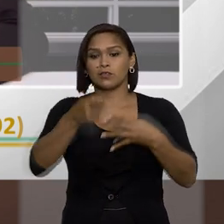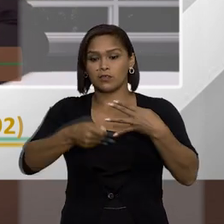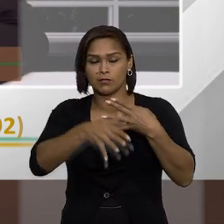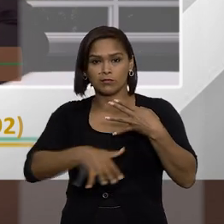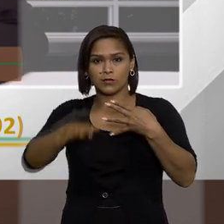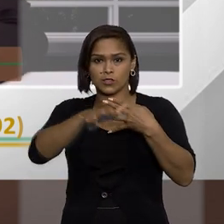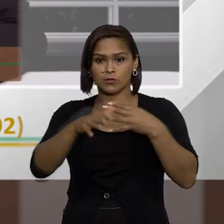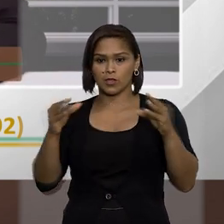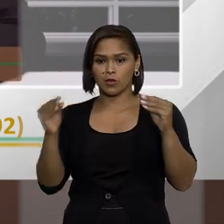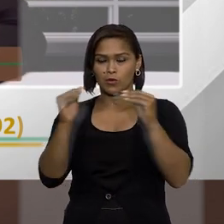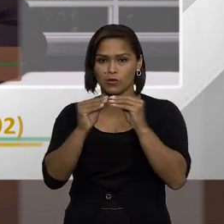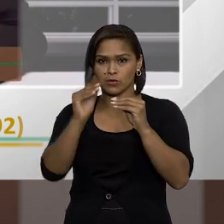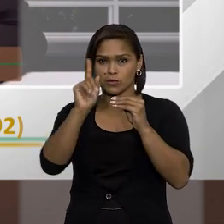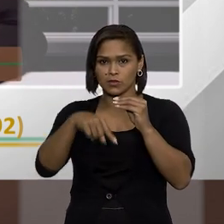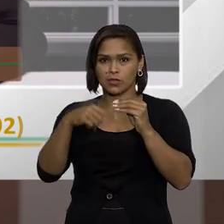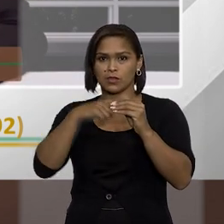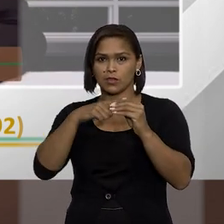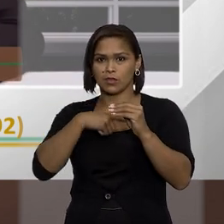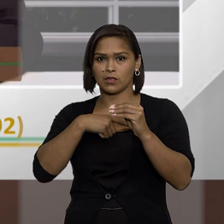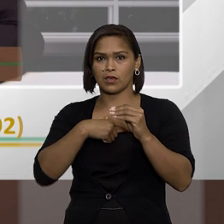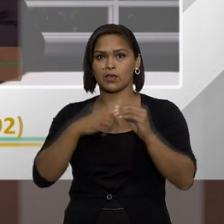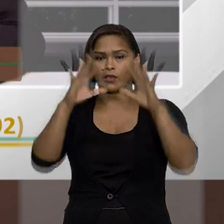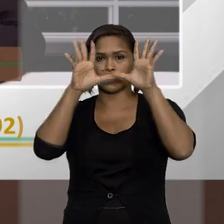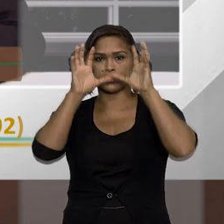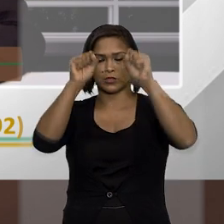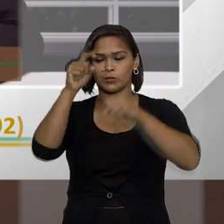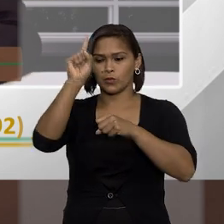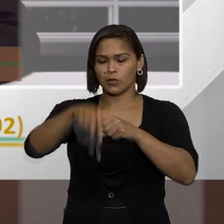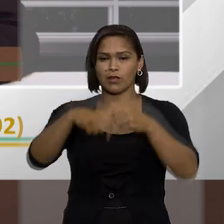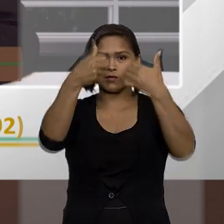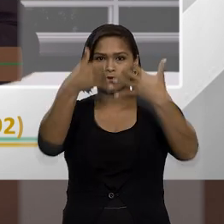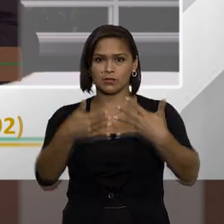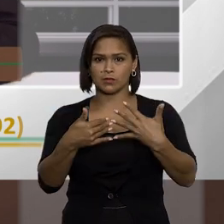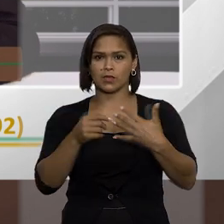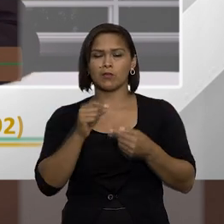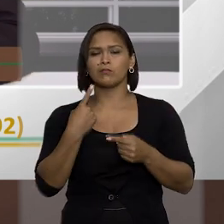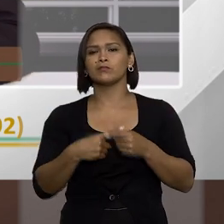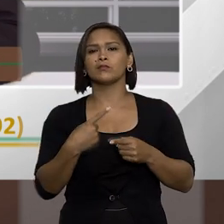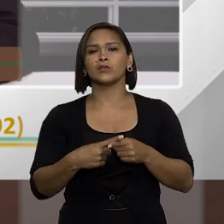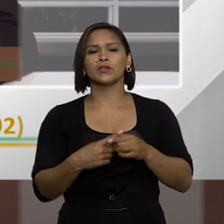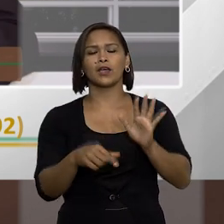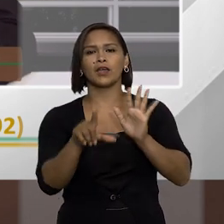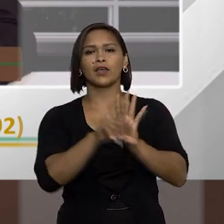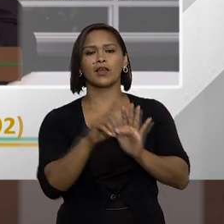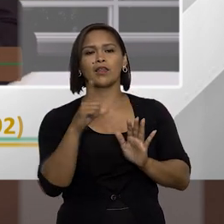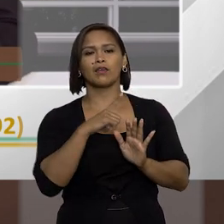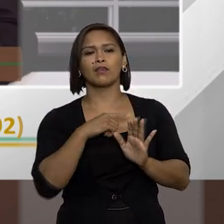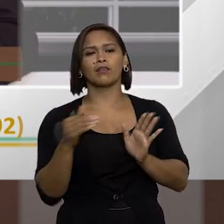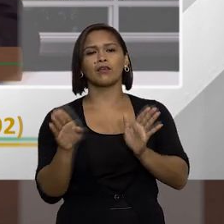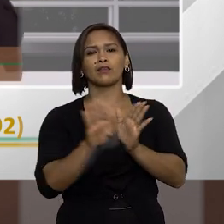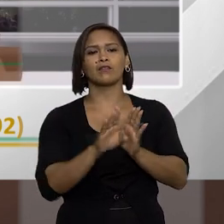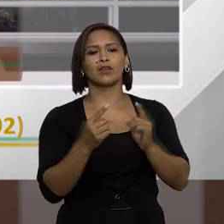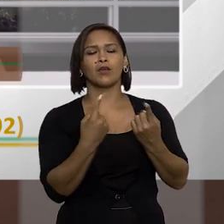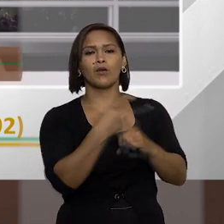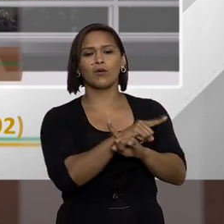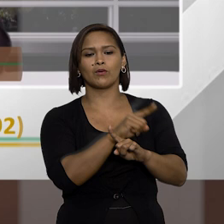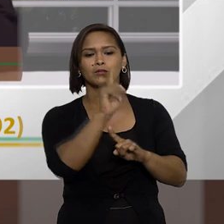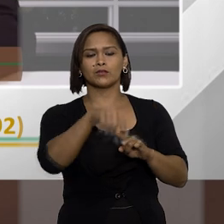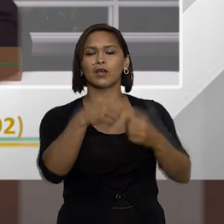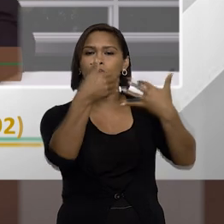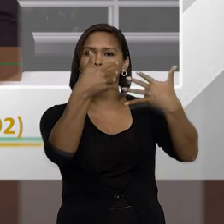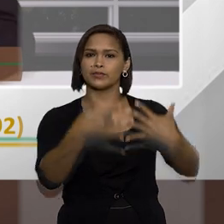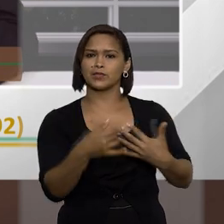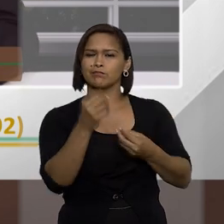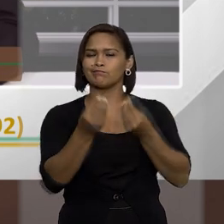uma jurisprudência consolidada nos tribunais naquele sentido porque que a lei tem que vir ao contrário